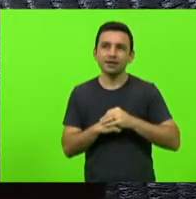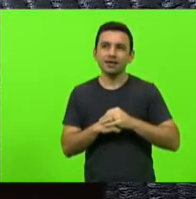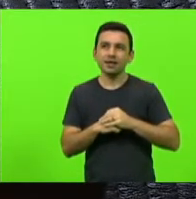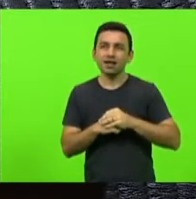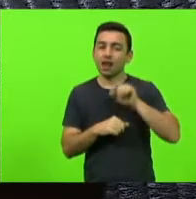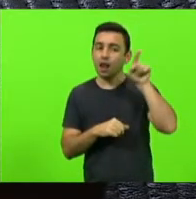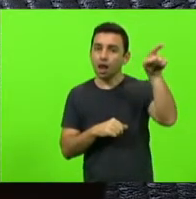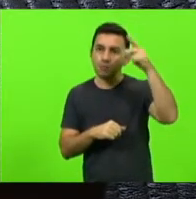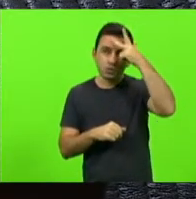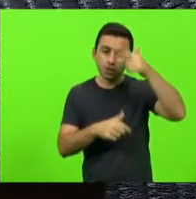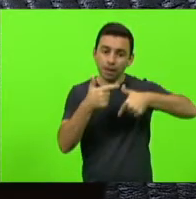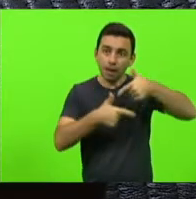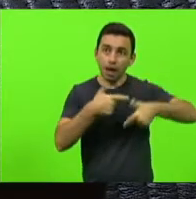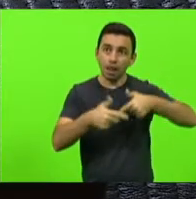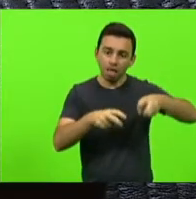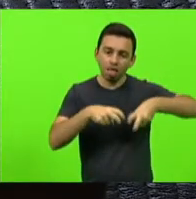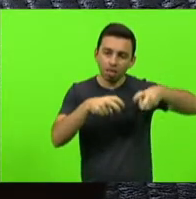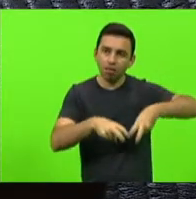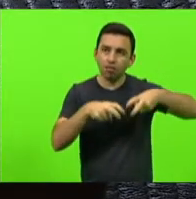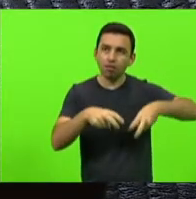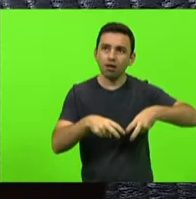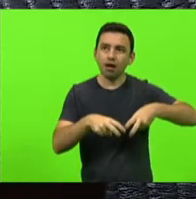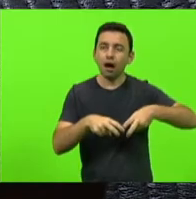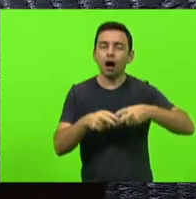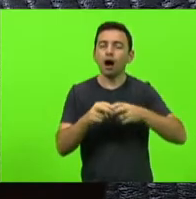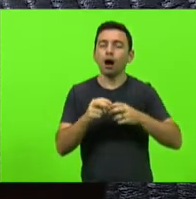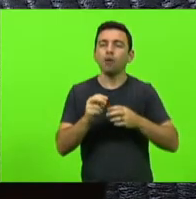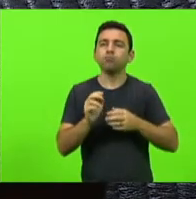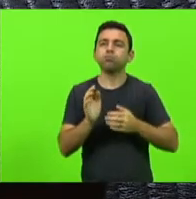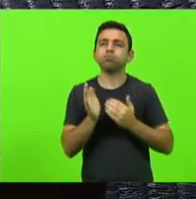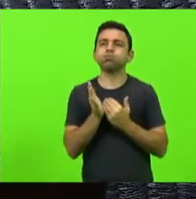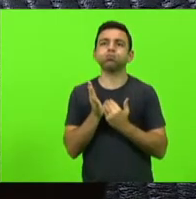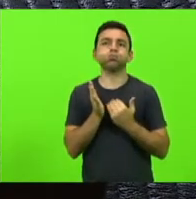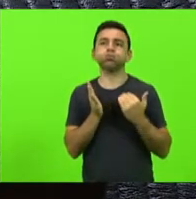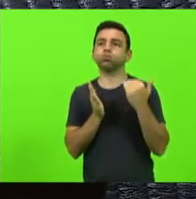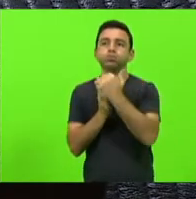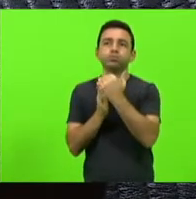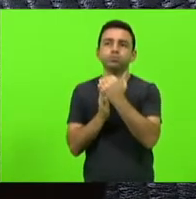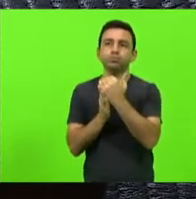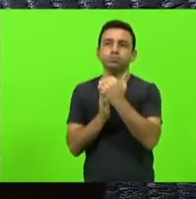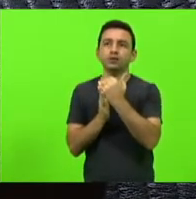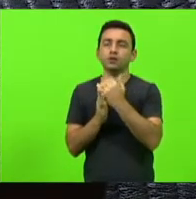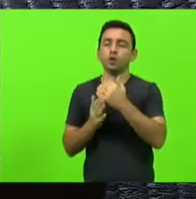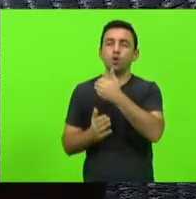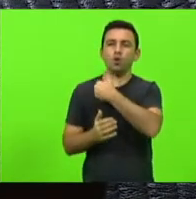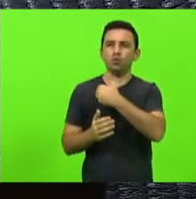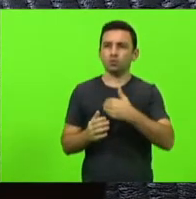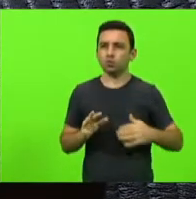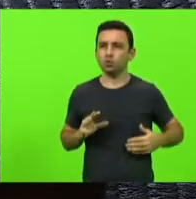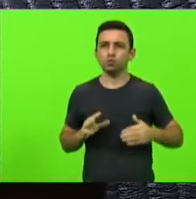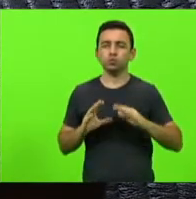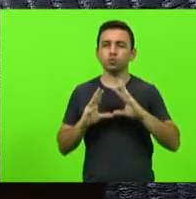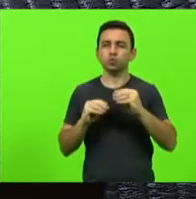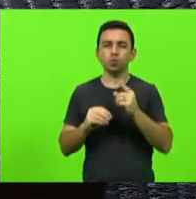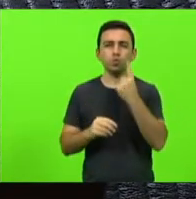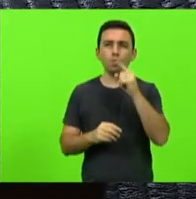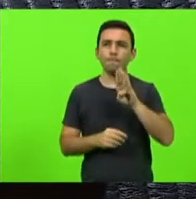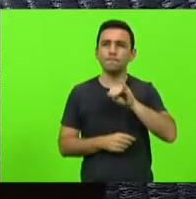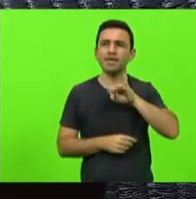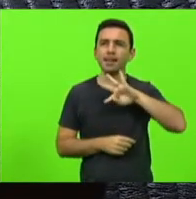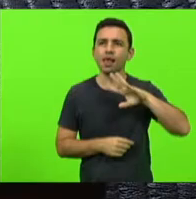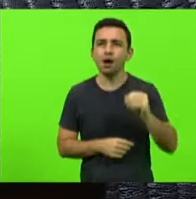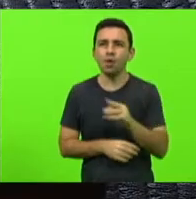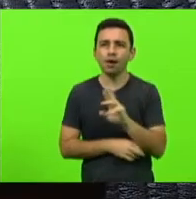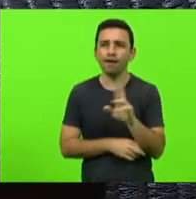produtor um aumento nos gastos do estado de mais de um bilhão de reais então não deu